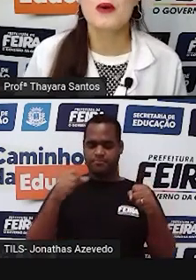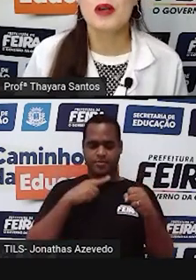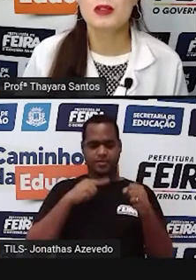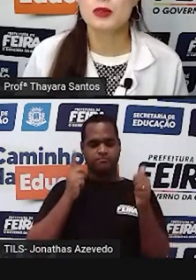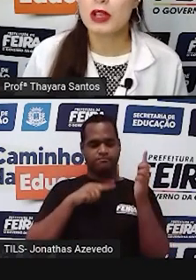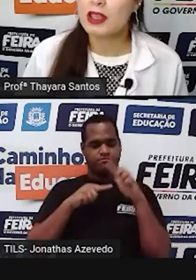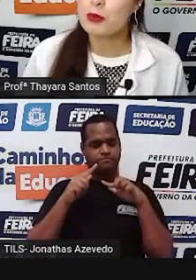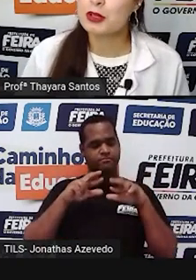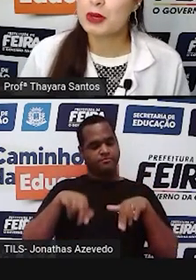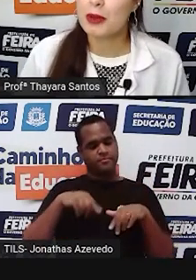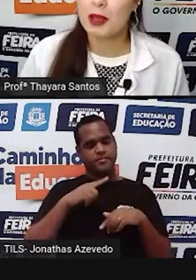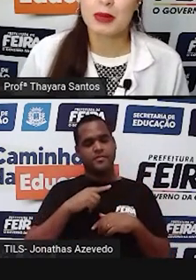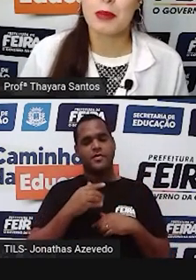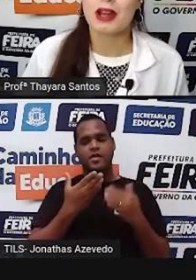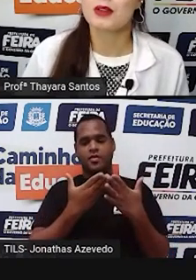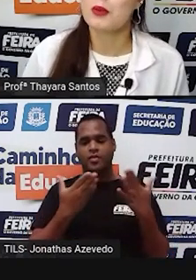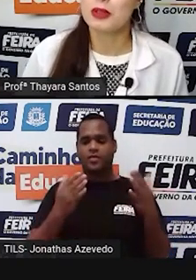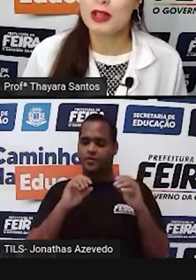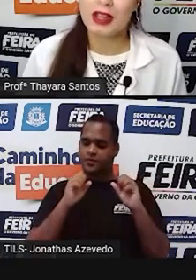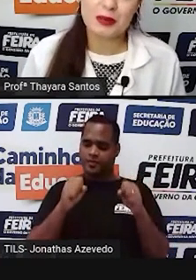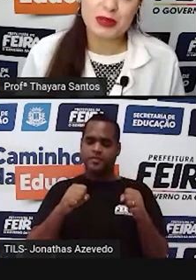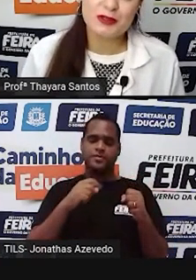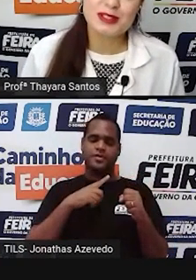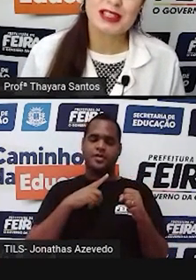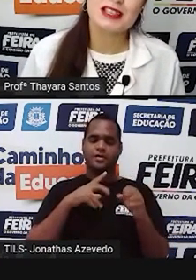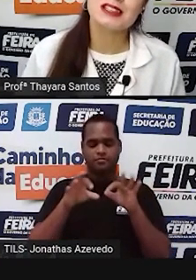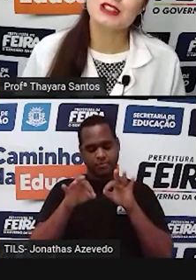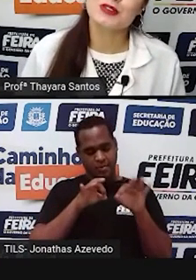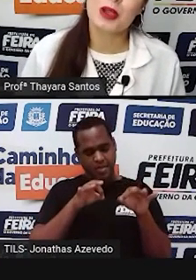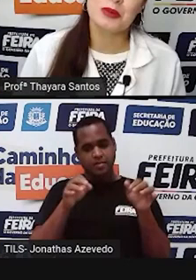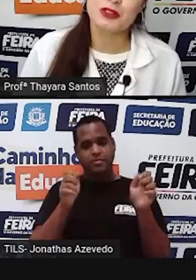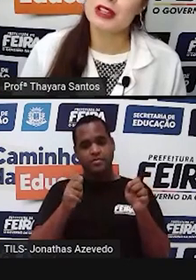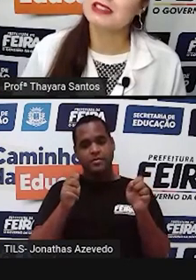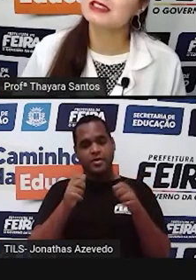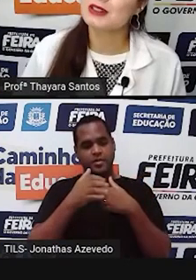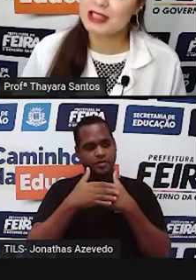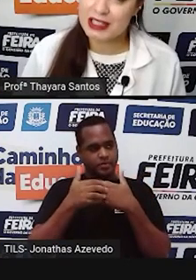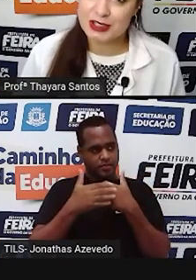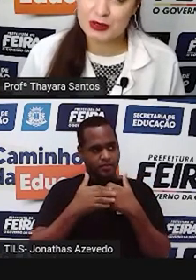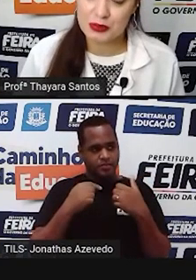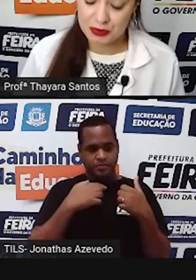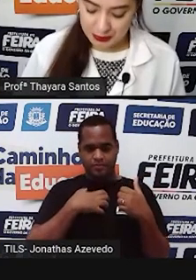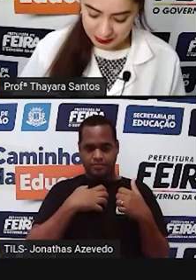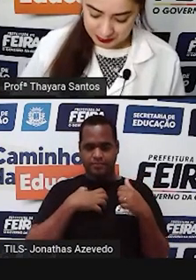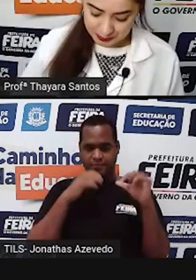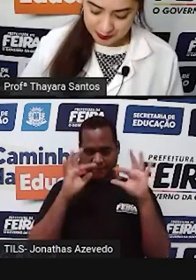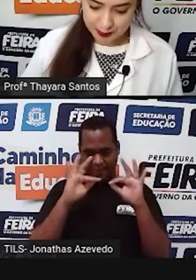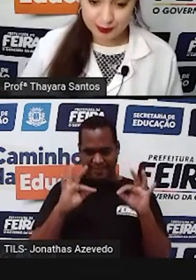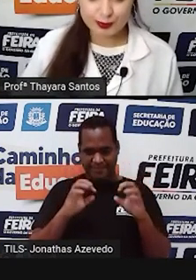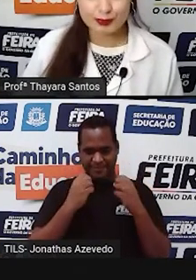Então, tudo aqui é preparado com muito carinho para vocês e a gente fica muito feliz de tê-los aqui de novo.